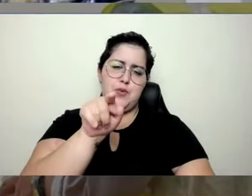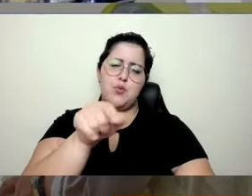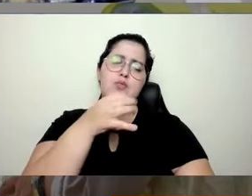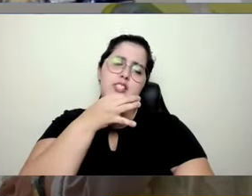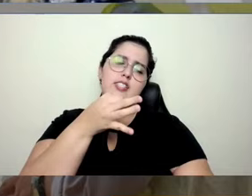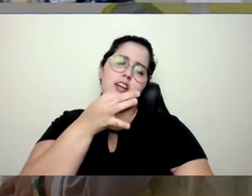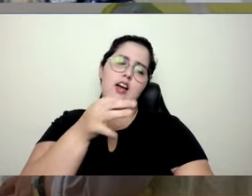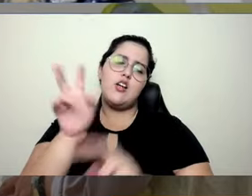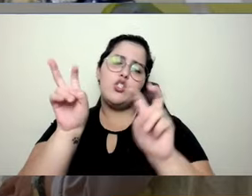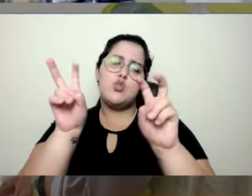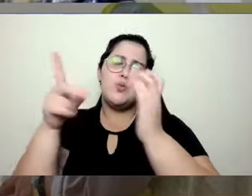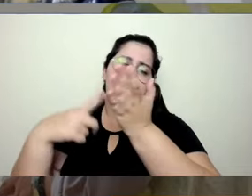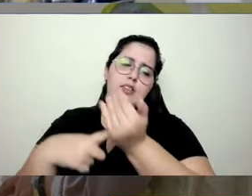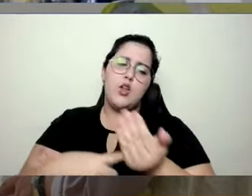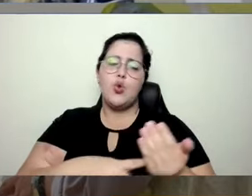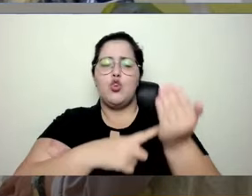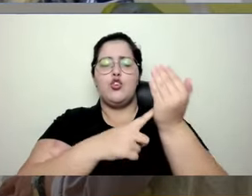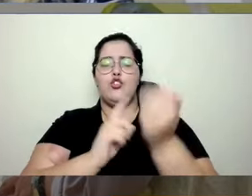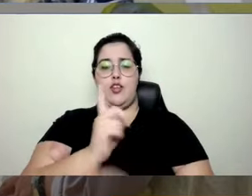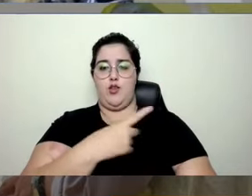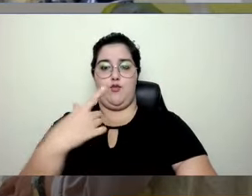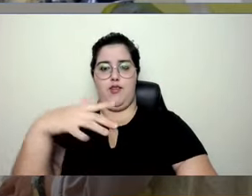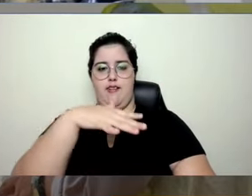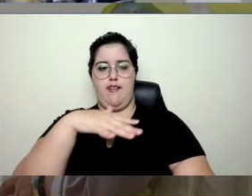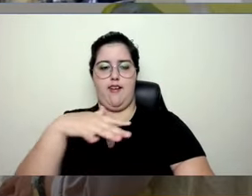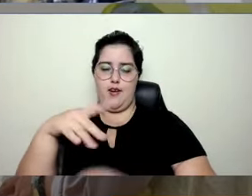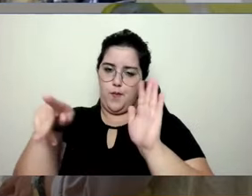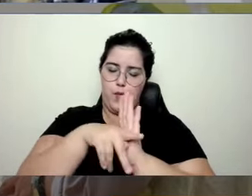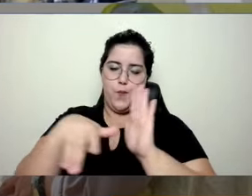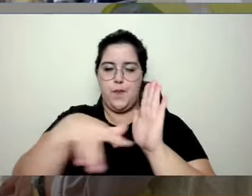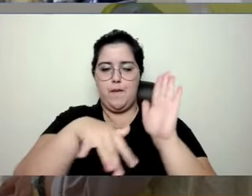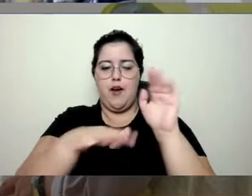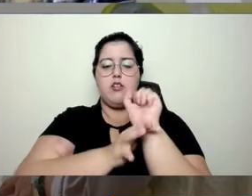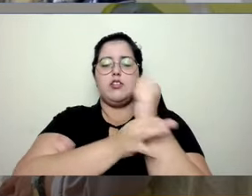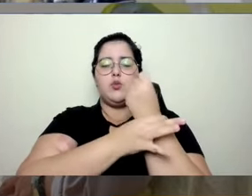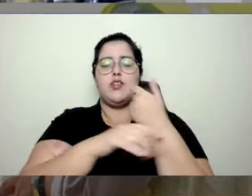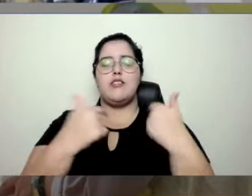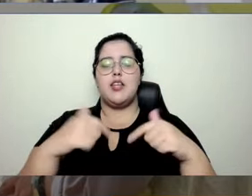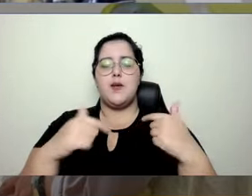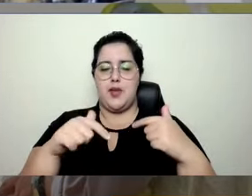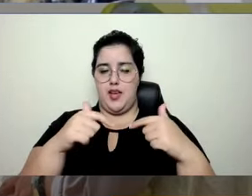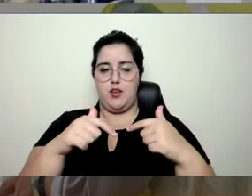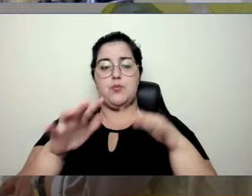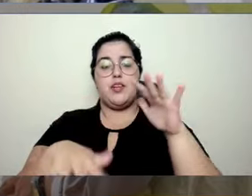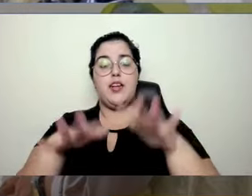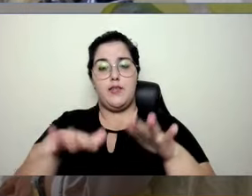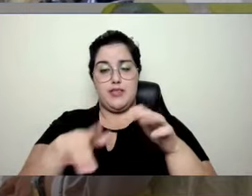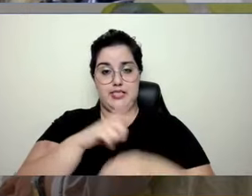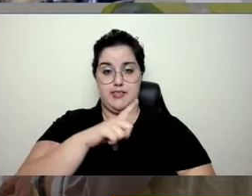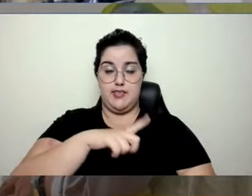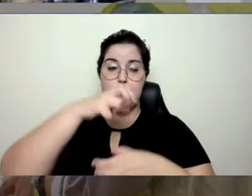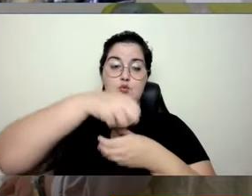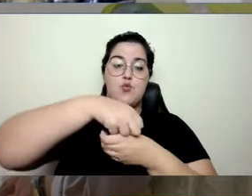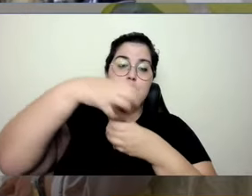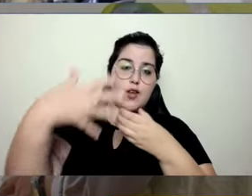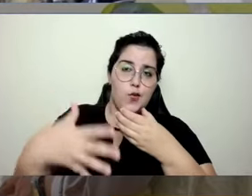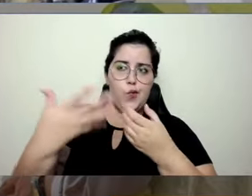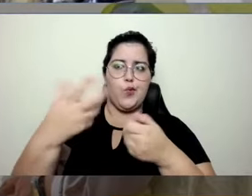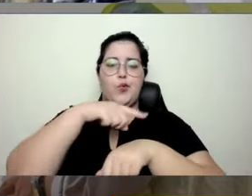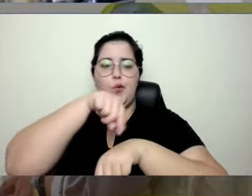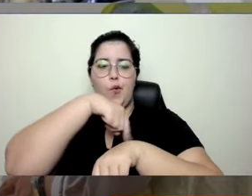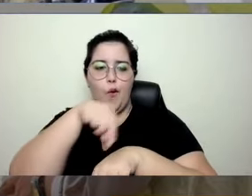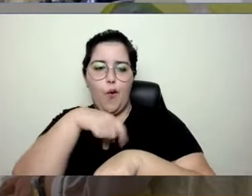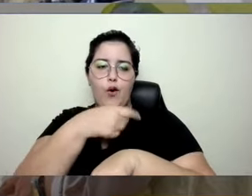tecnologias para a nossa área de segurança do trabalho, que muitas vezes tem conteúdo, cargo horário,